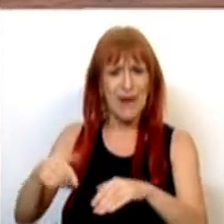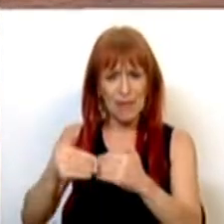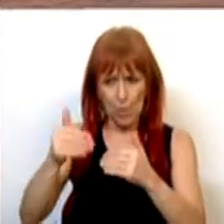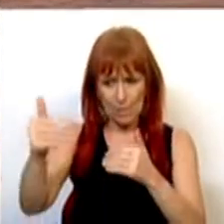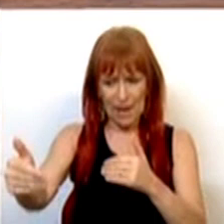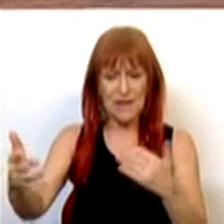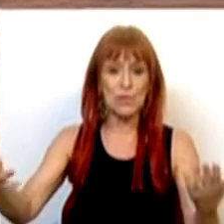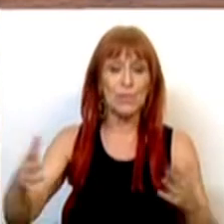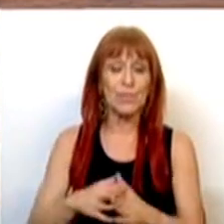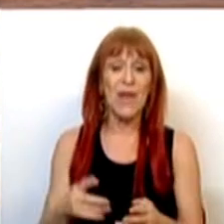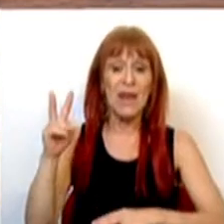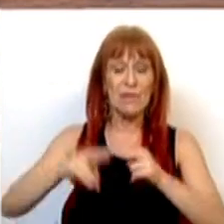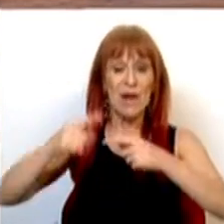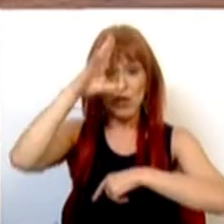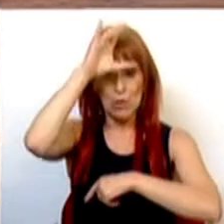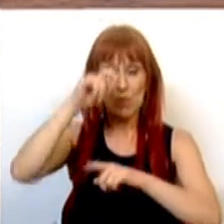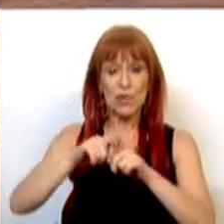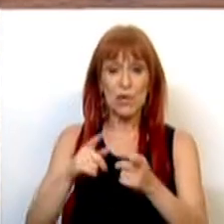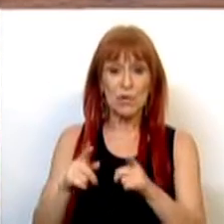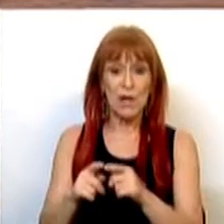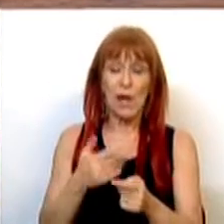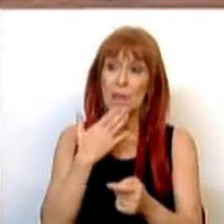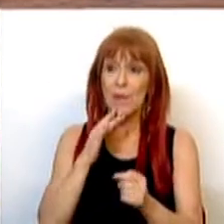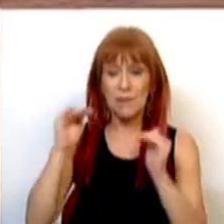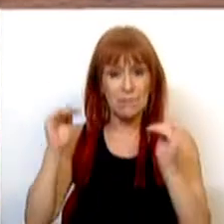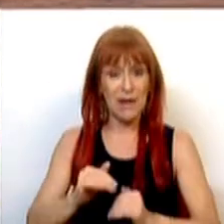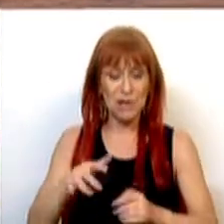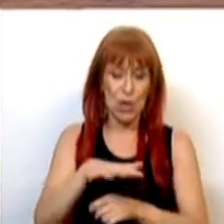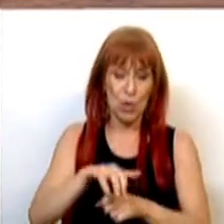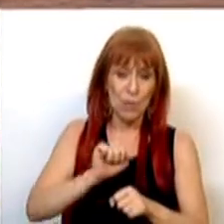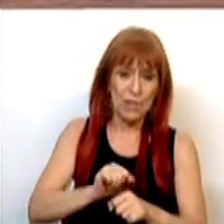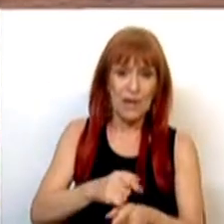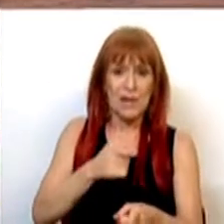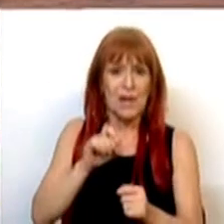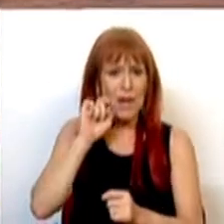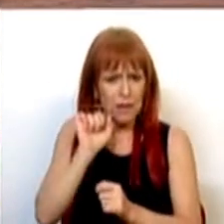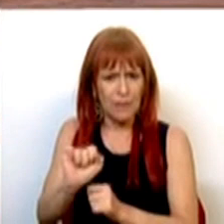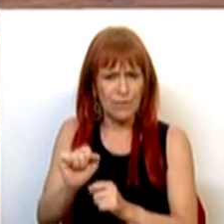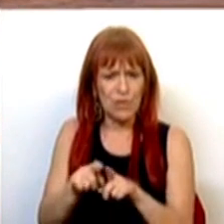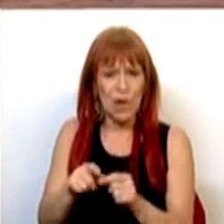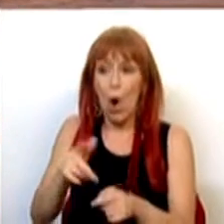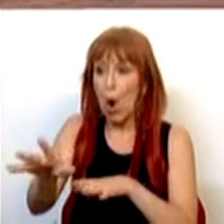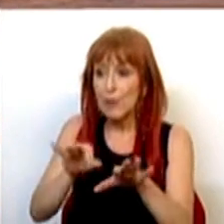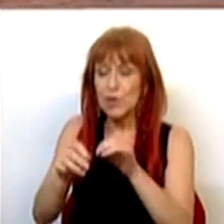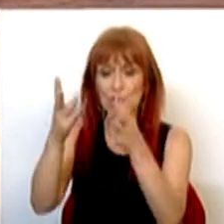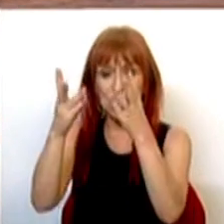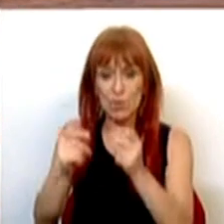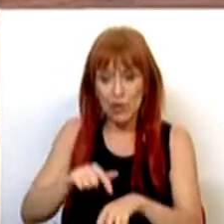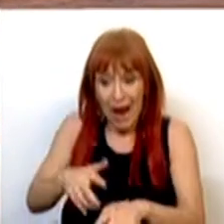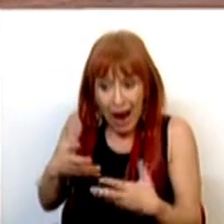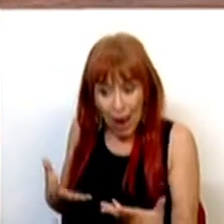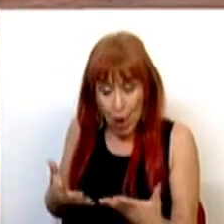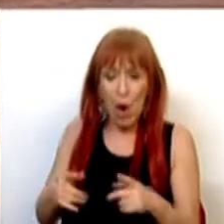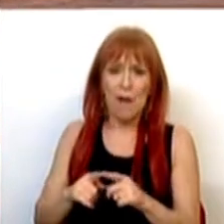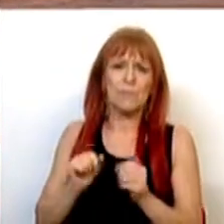prazo. As finanças públicas ficarão menos dependentes da conjuntura e são uma garantia que as opções orçamentais do presente